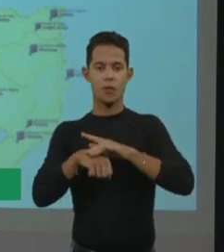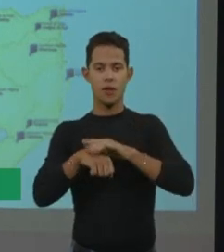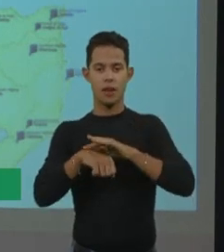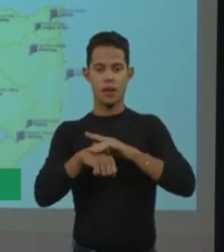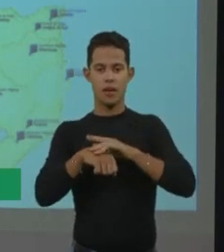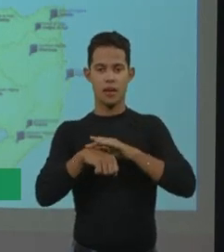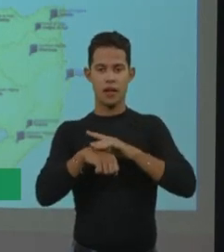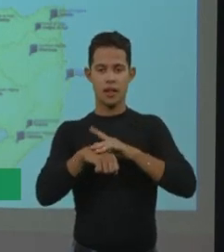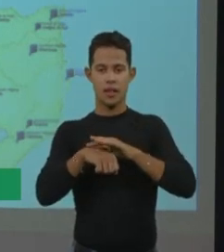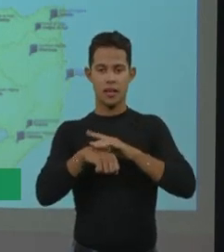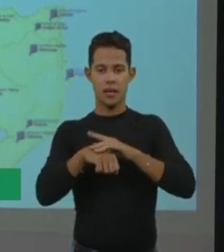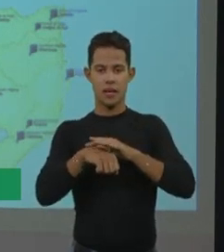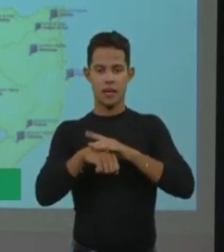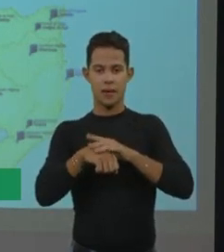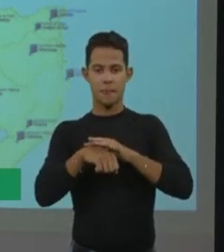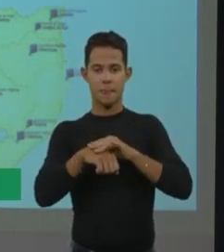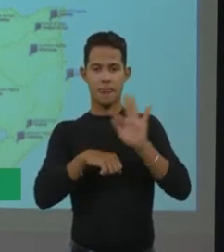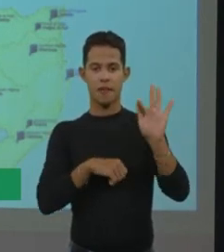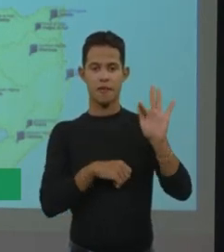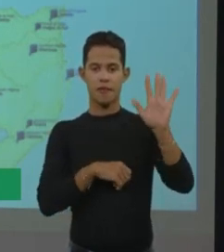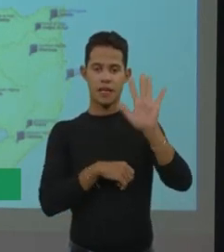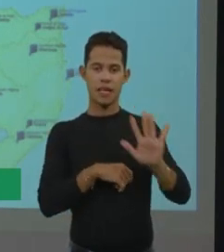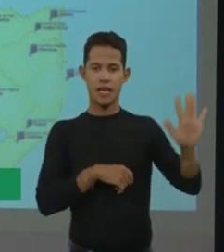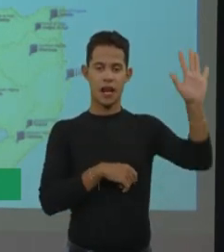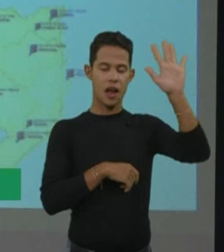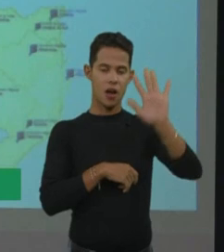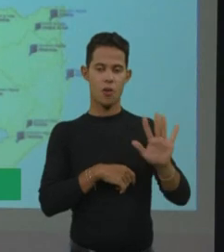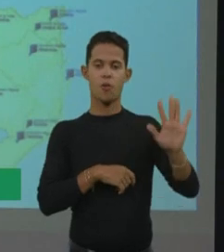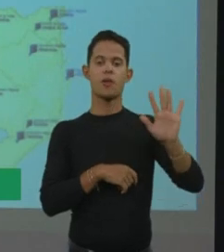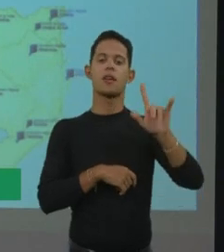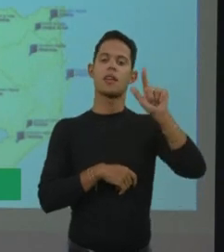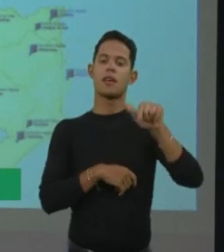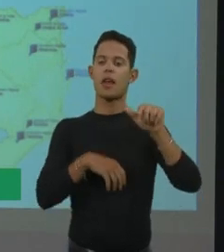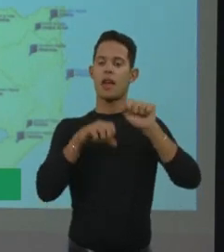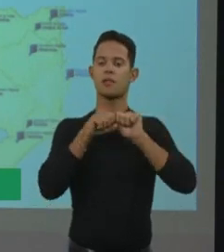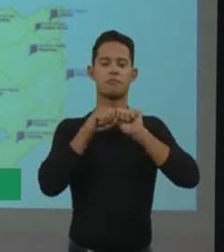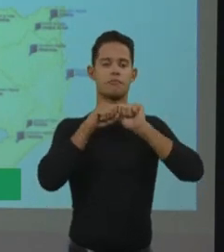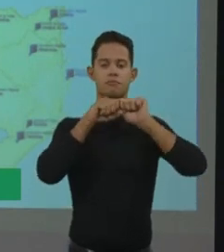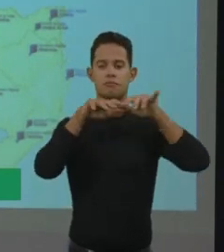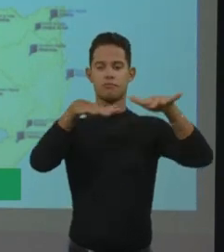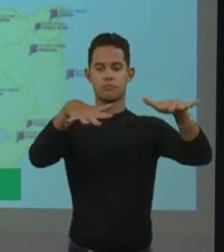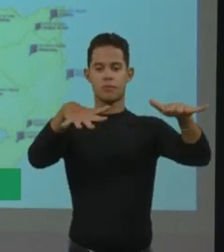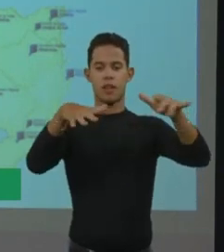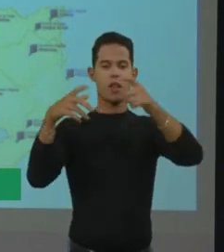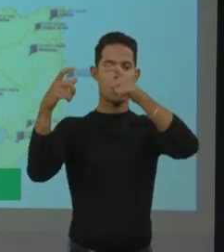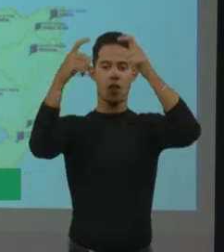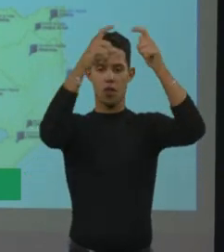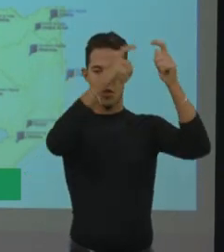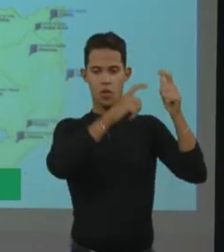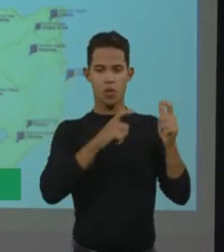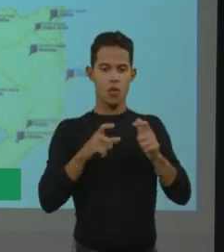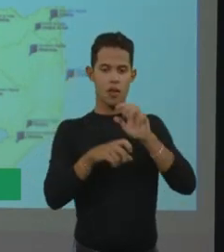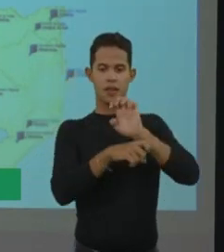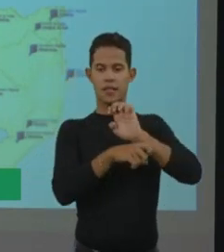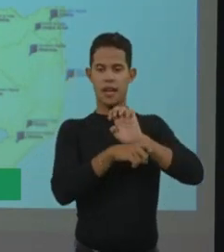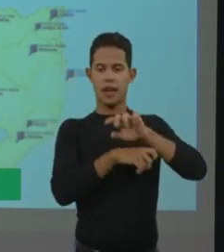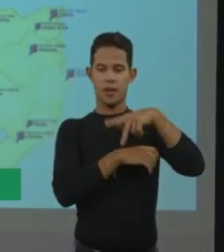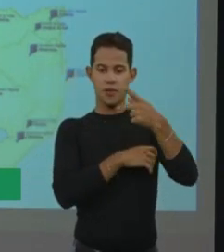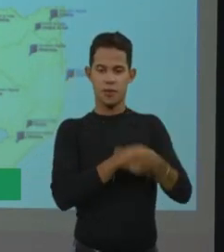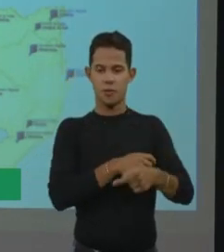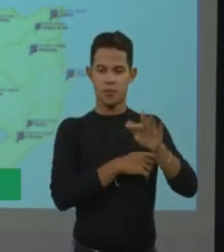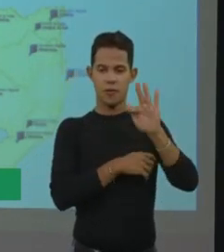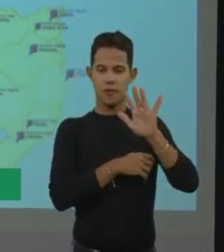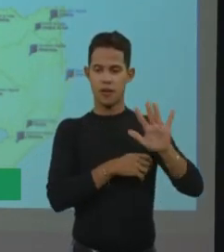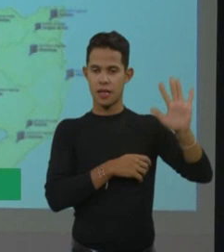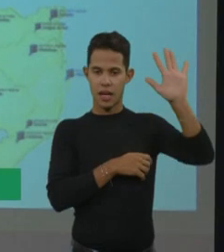é em nível, é em esfera federal, e que é distribuído para todos os estados da federação. Então, a gente tem